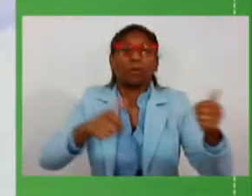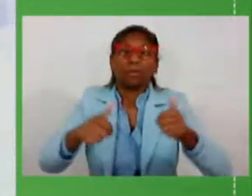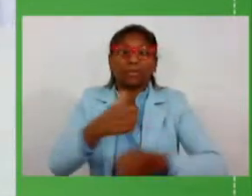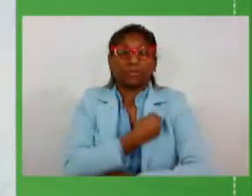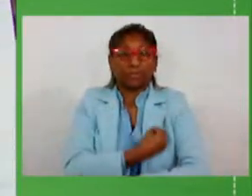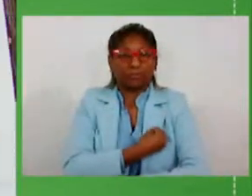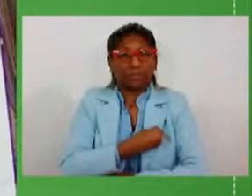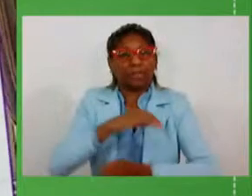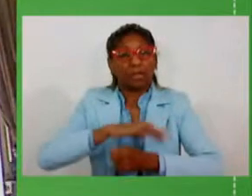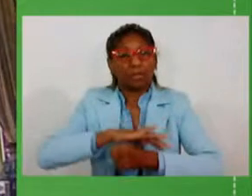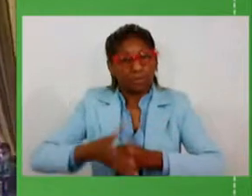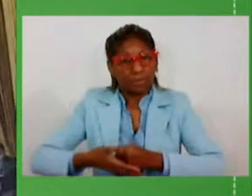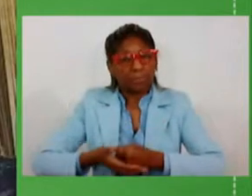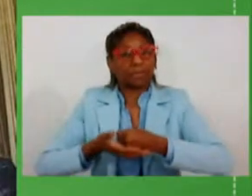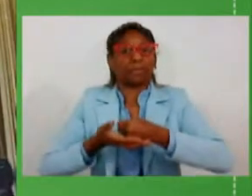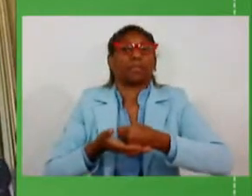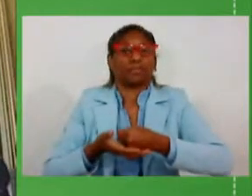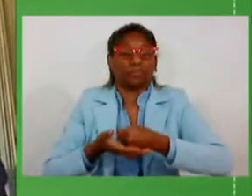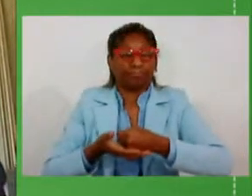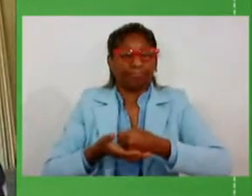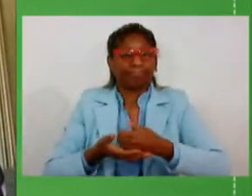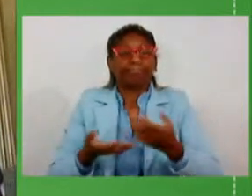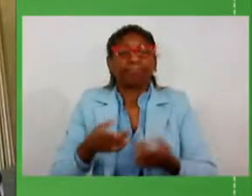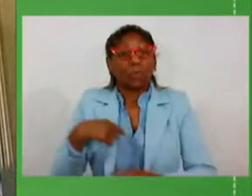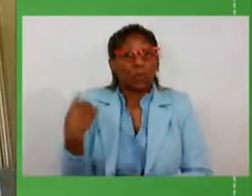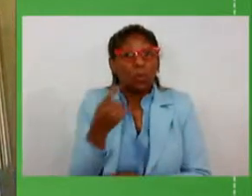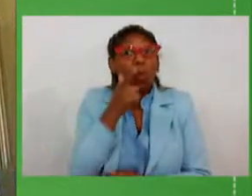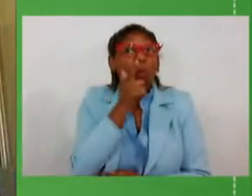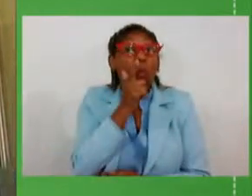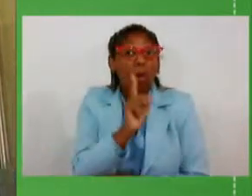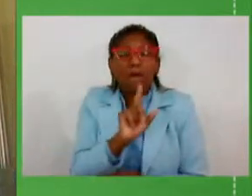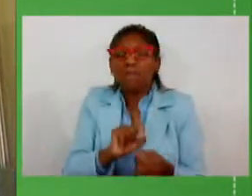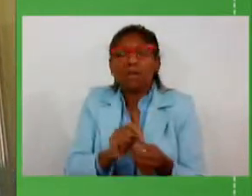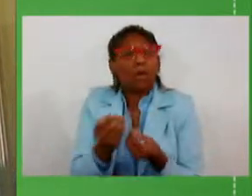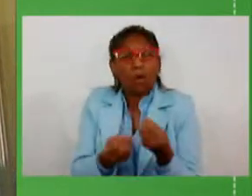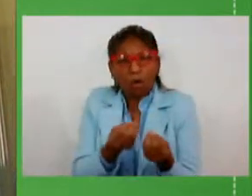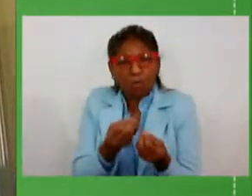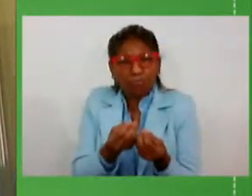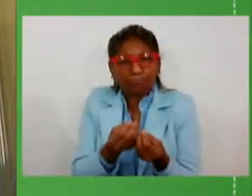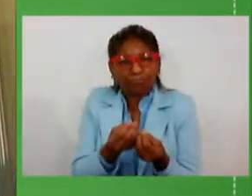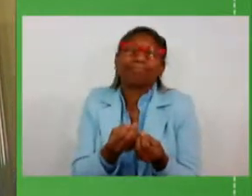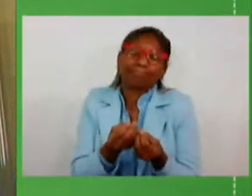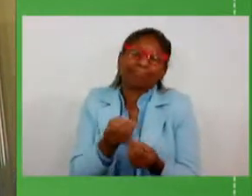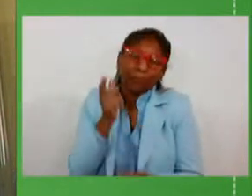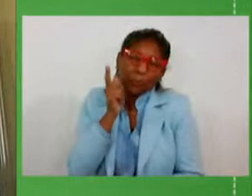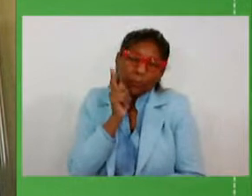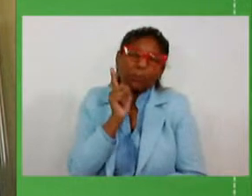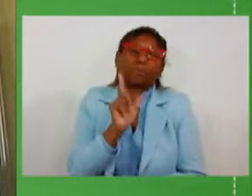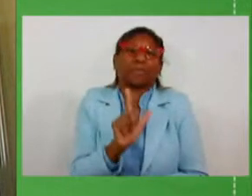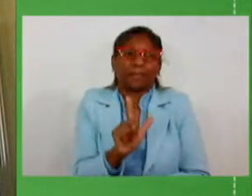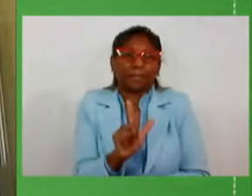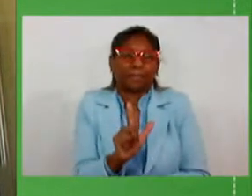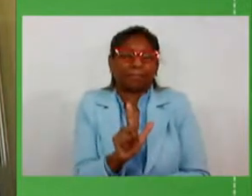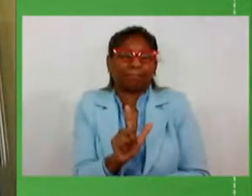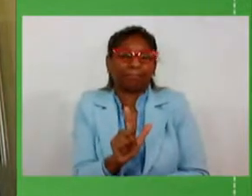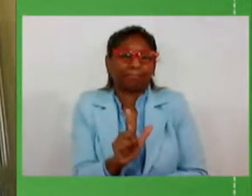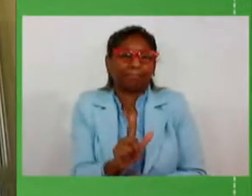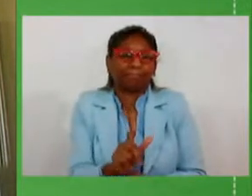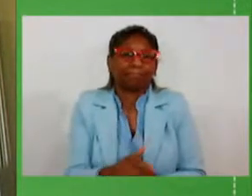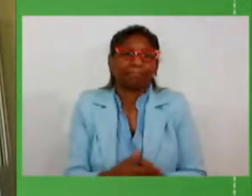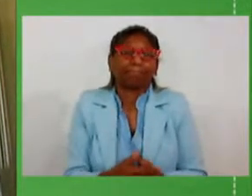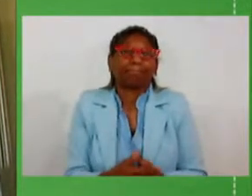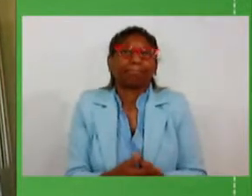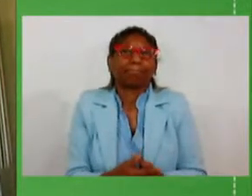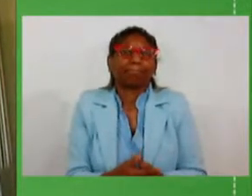sustentabilidade. E a gente só consegue fazer isso quando a gente consegue ter